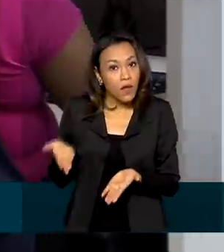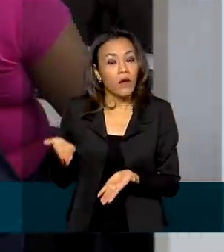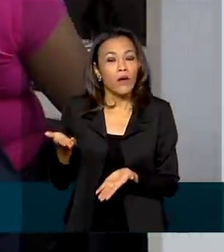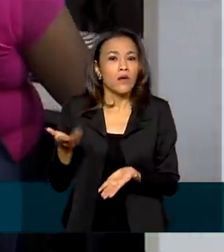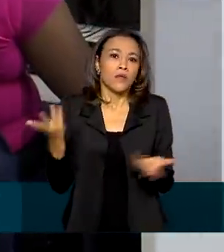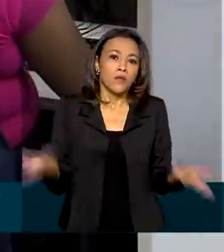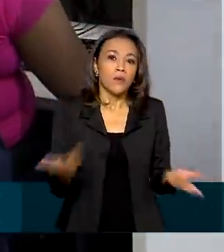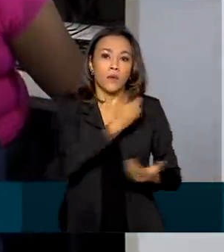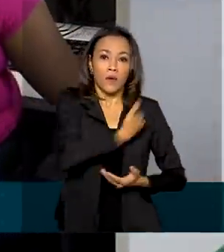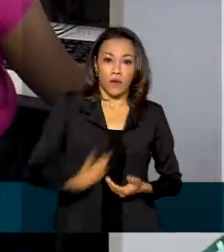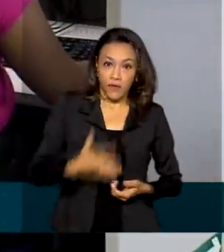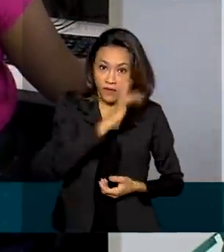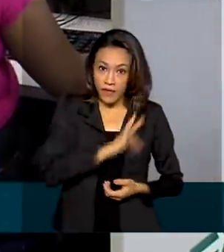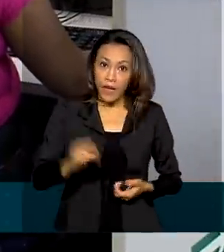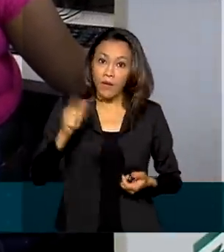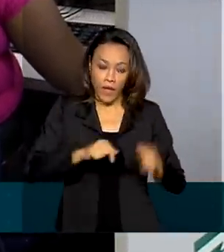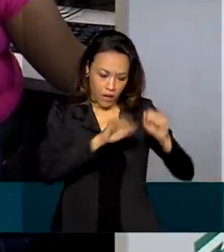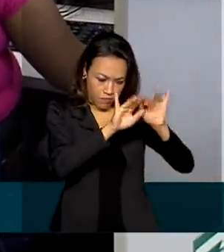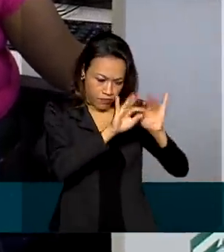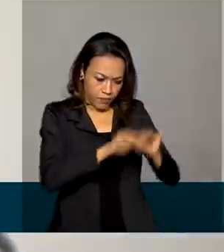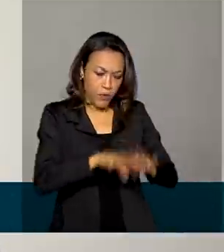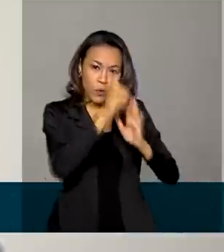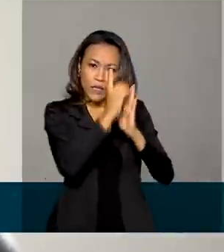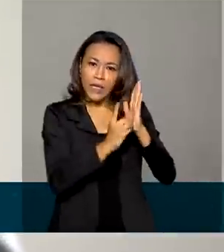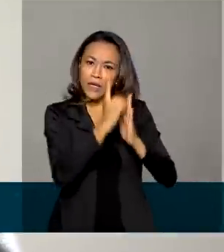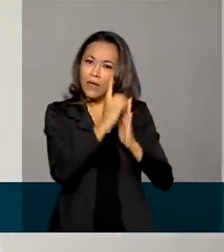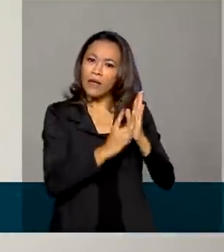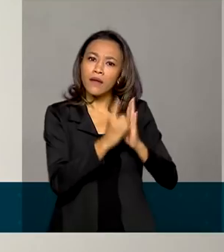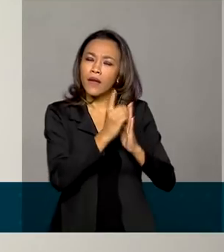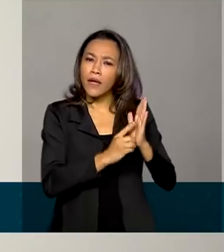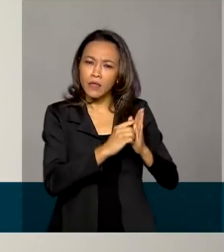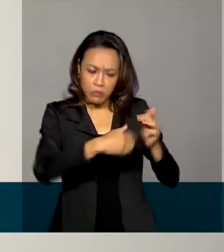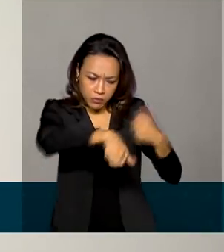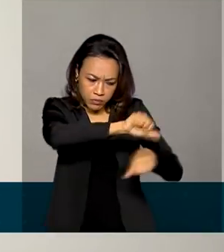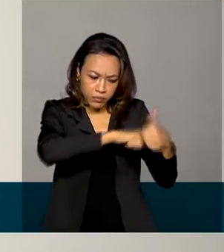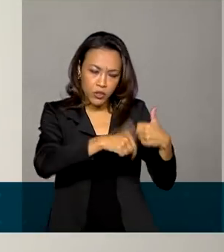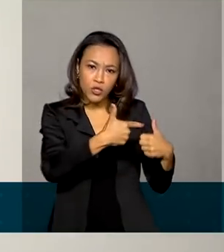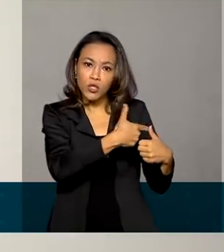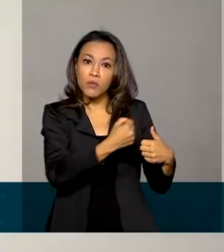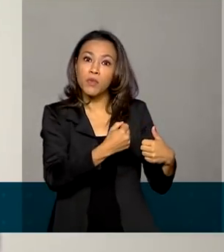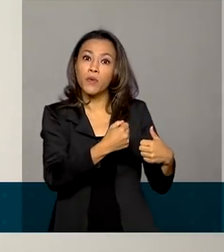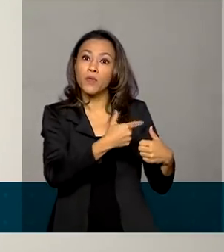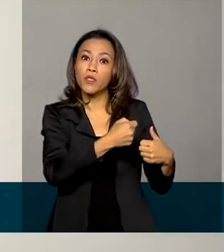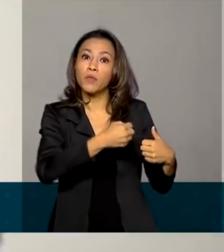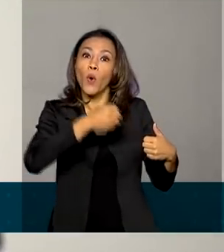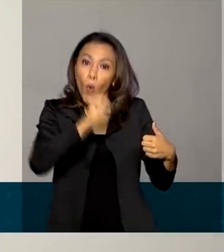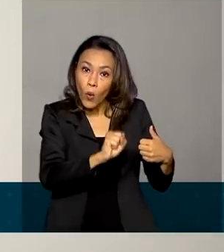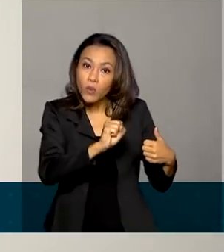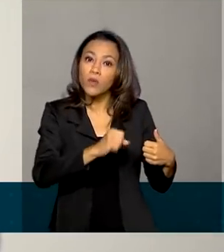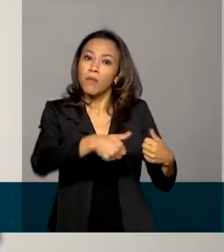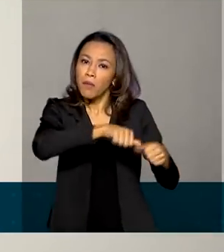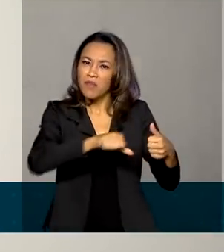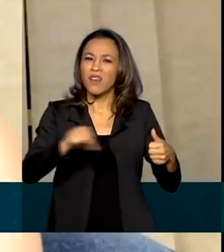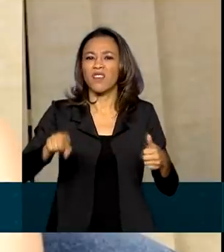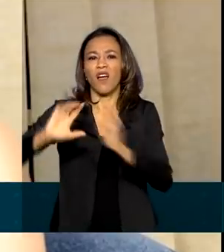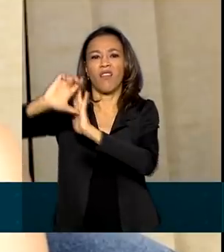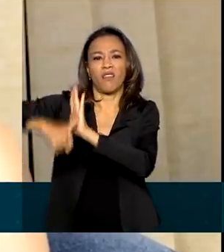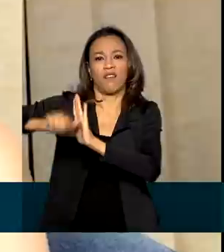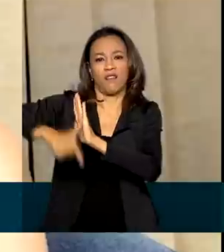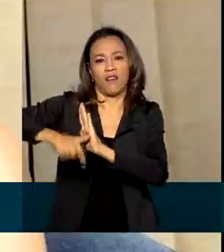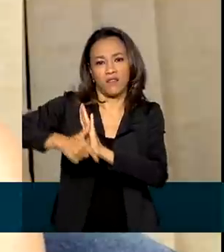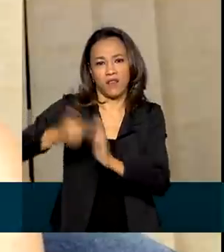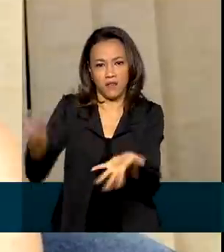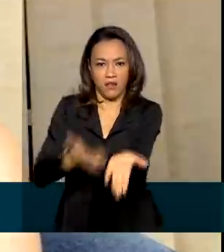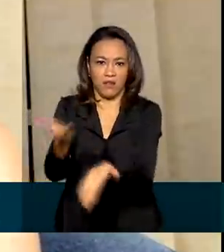quer atualizar o texto do decreto de 2008, que regulamenta esse tipo de serviço considerado defasado. Nós